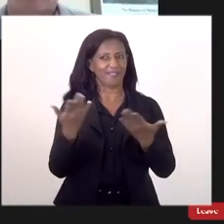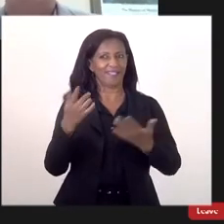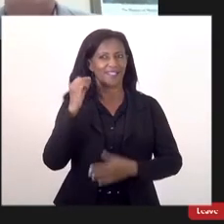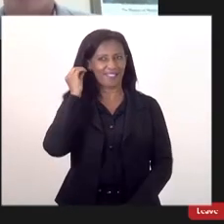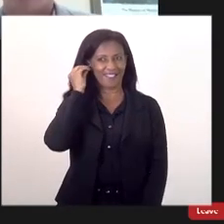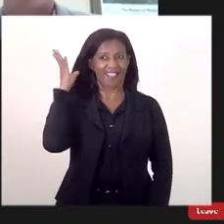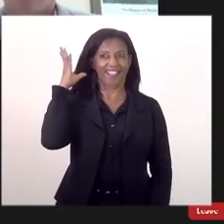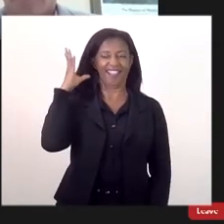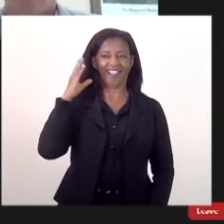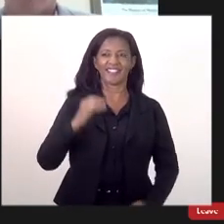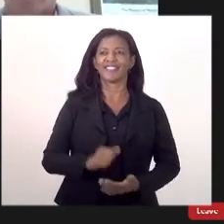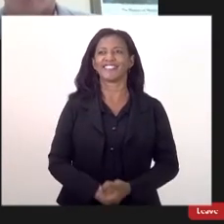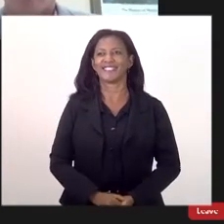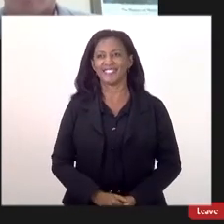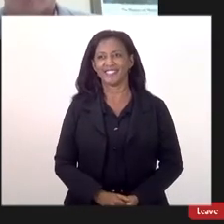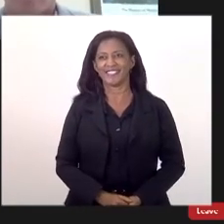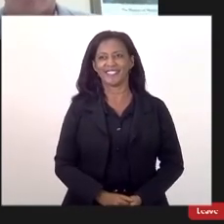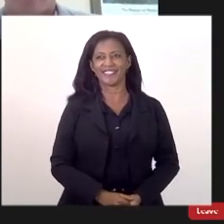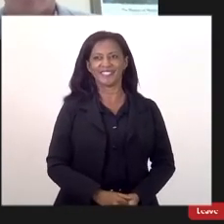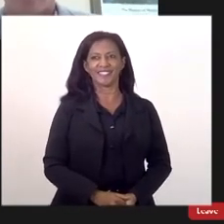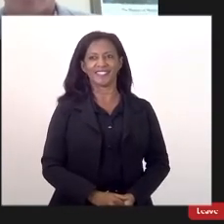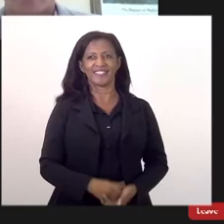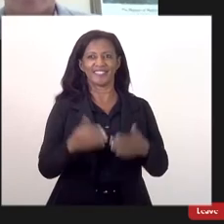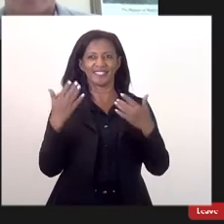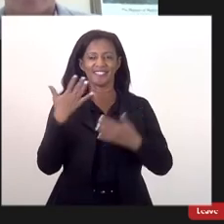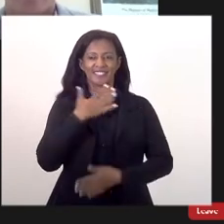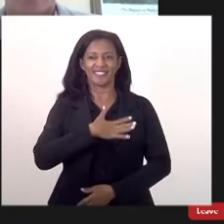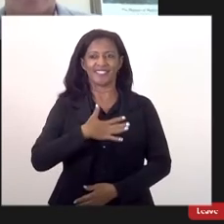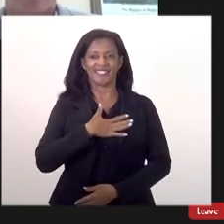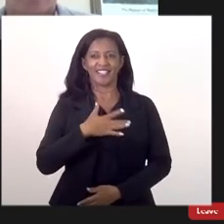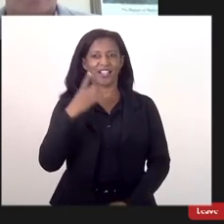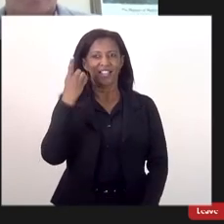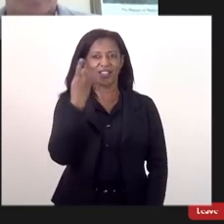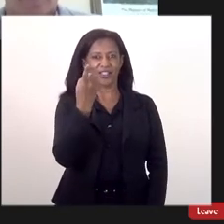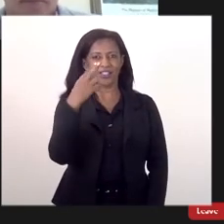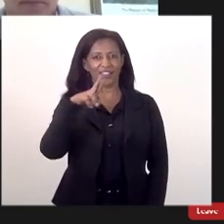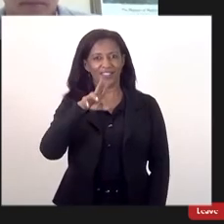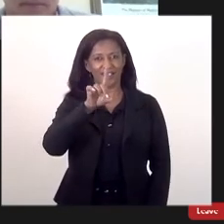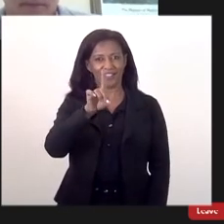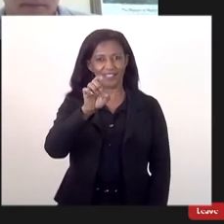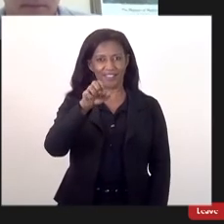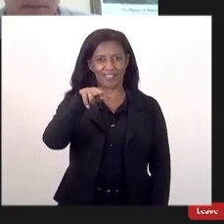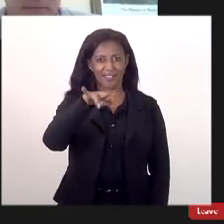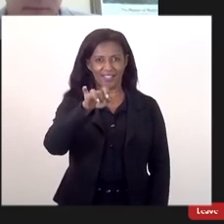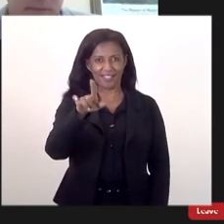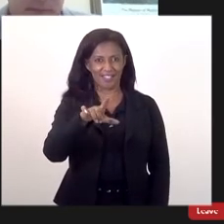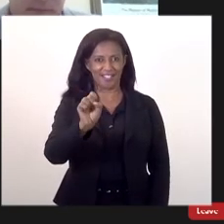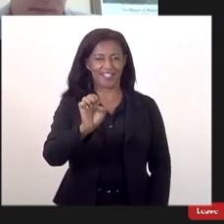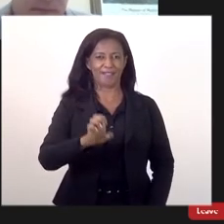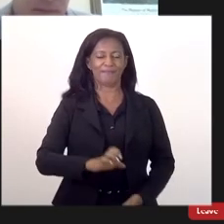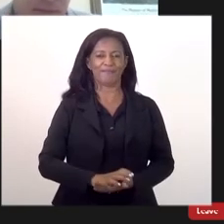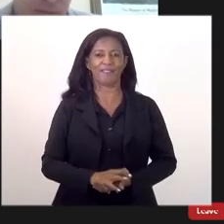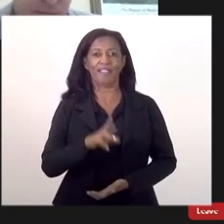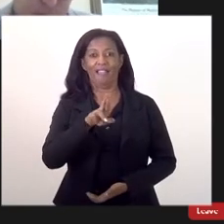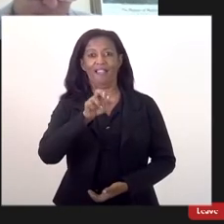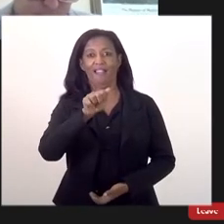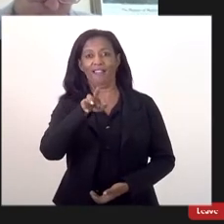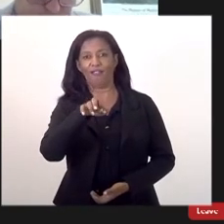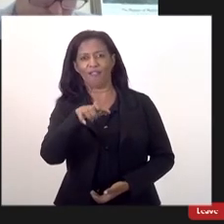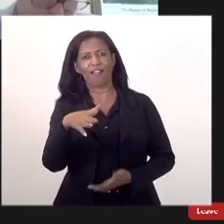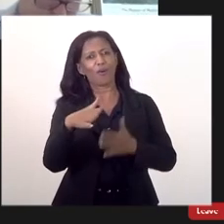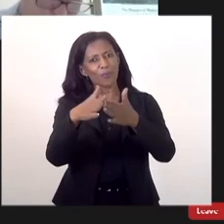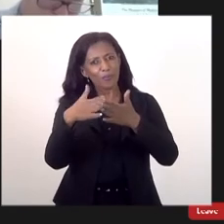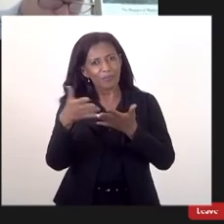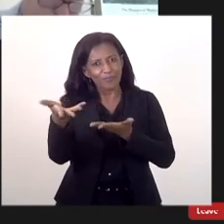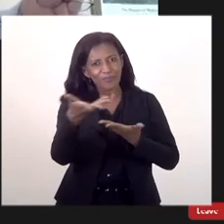não? muito muito saudar a presença também da doutora Denise e do Rafael Almada por favor Leandro